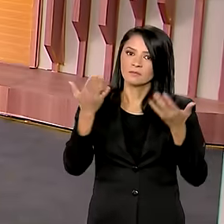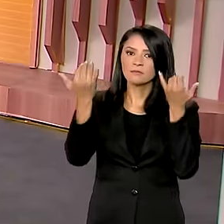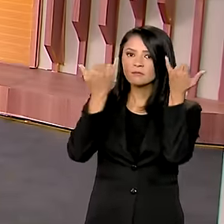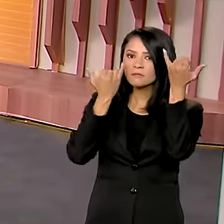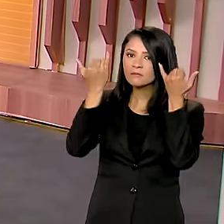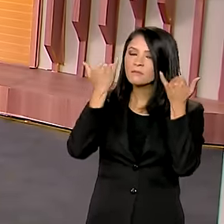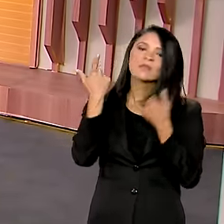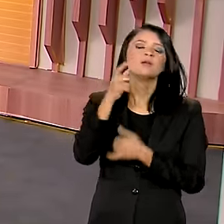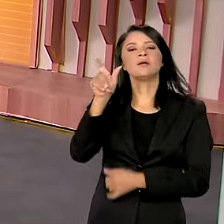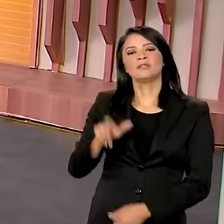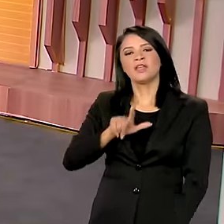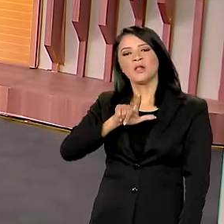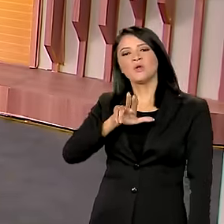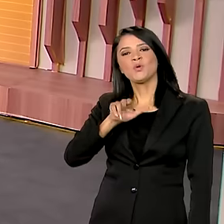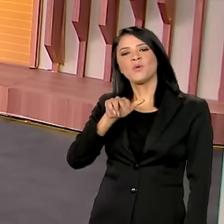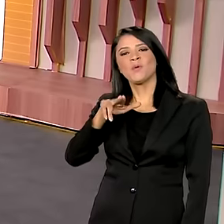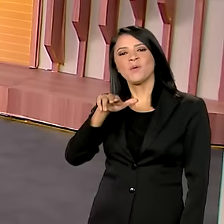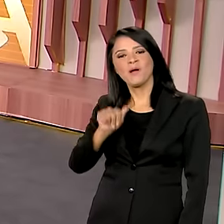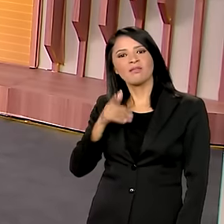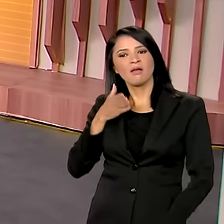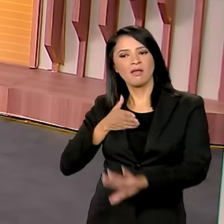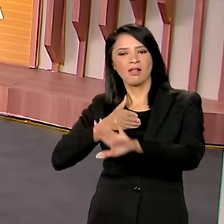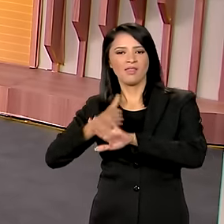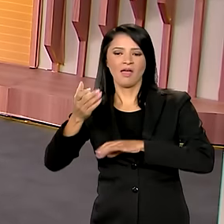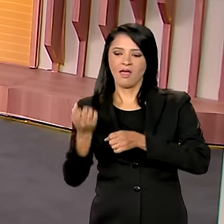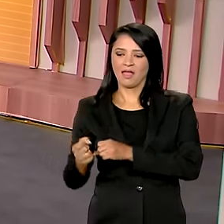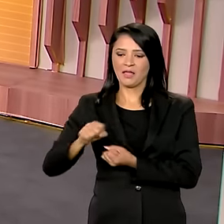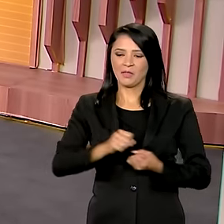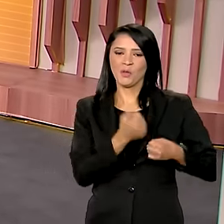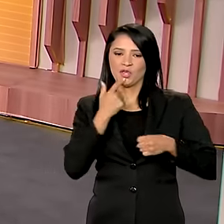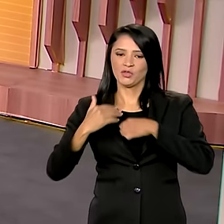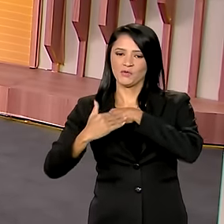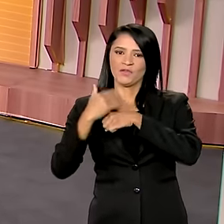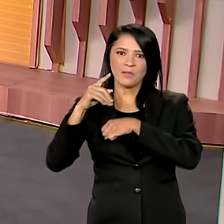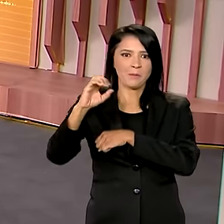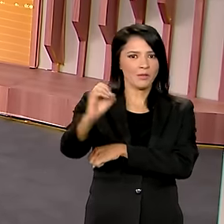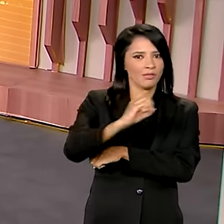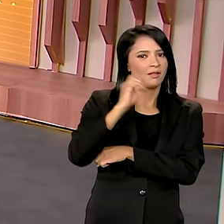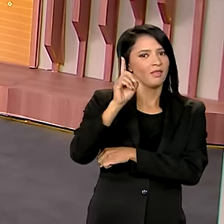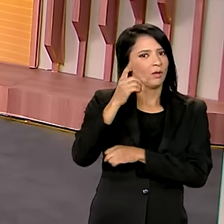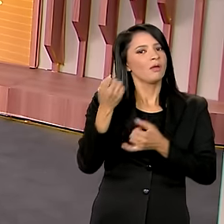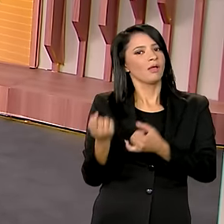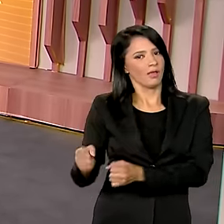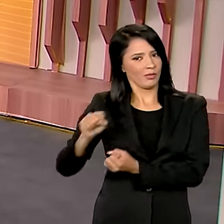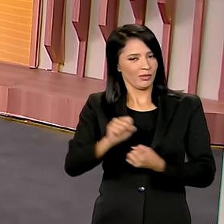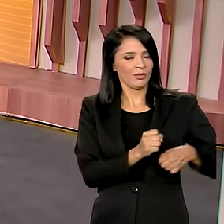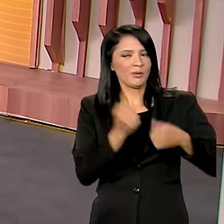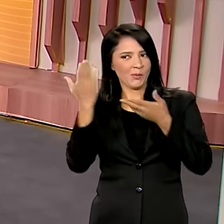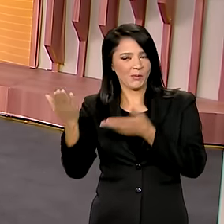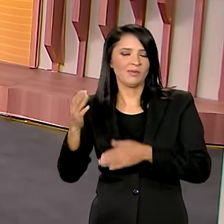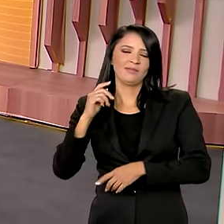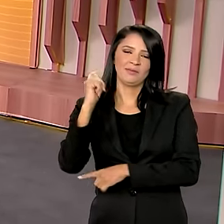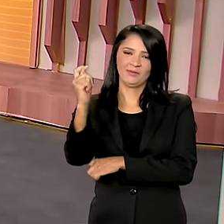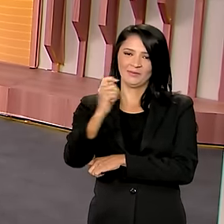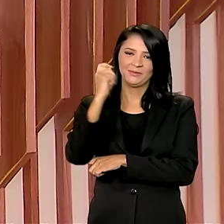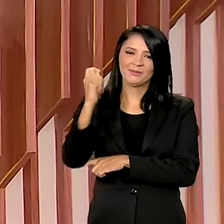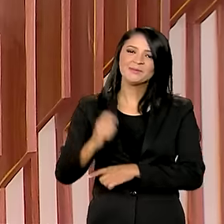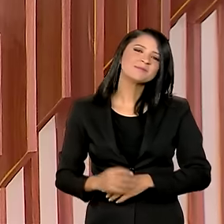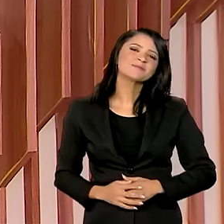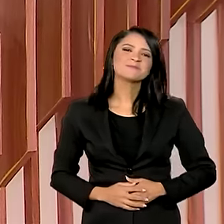informações de Luana Karen, ela que está em Canoas. A gente falou que ela estava em Porto Alegre, mas ela está em Canoas, lá no Rio Grande do Sul.